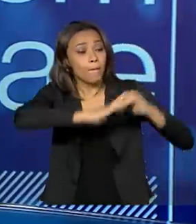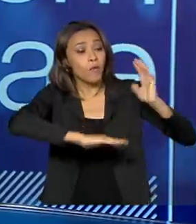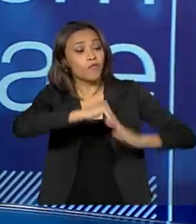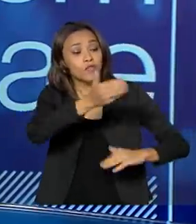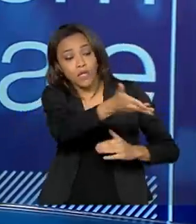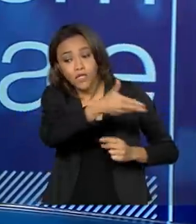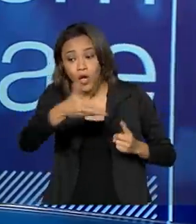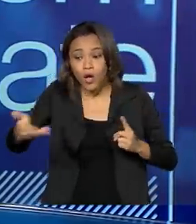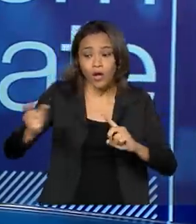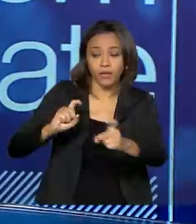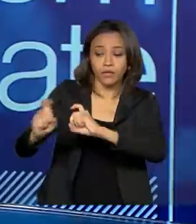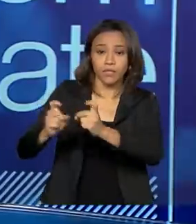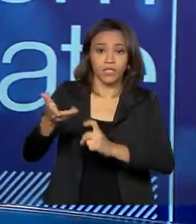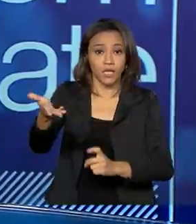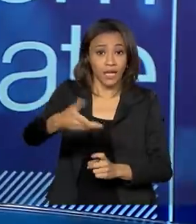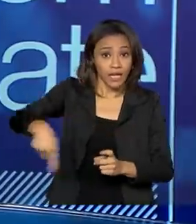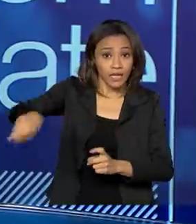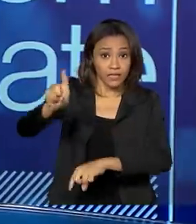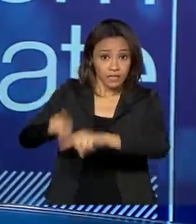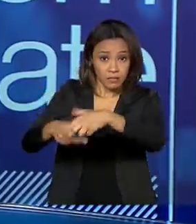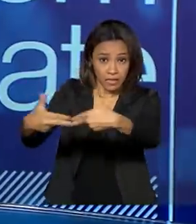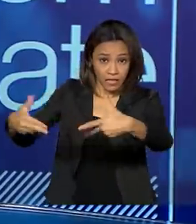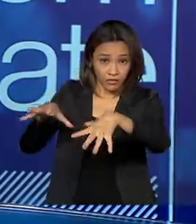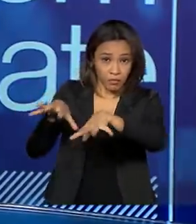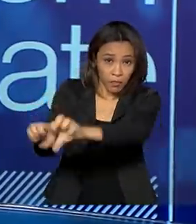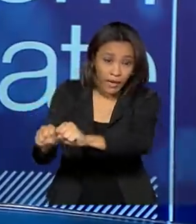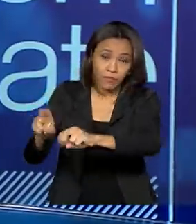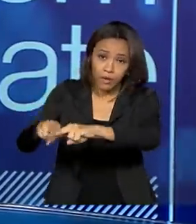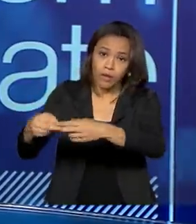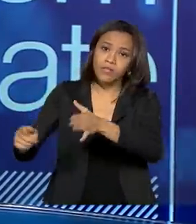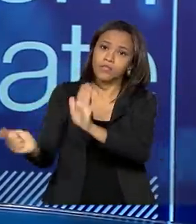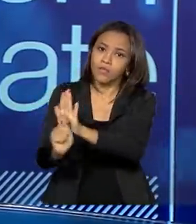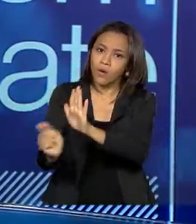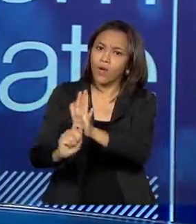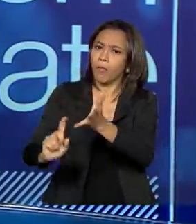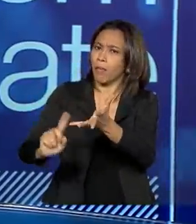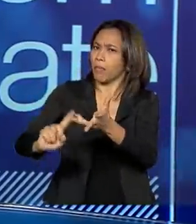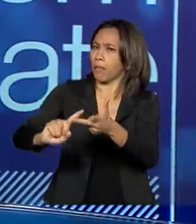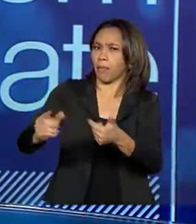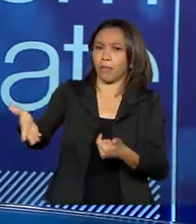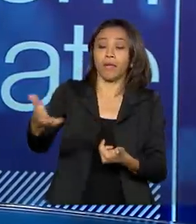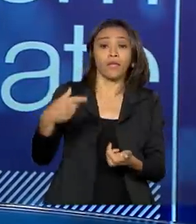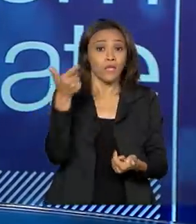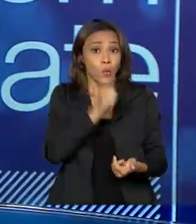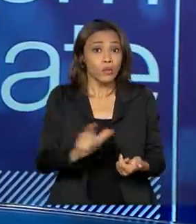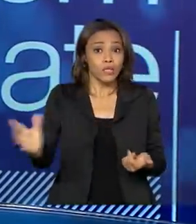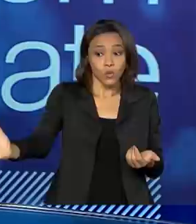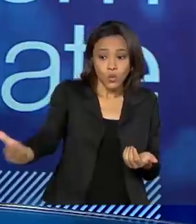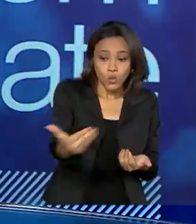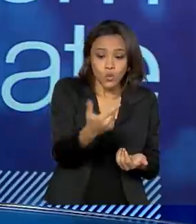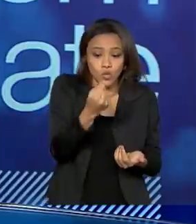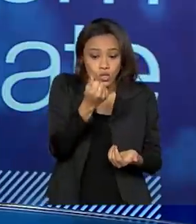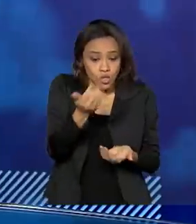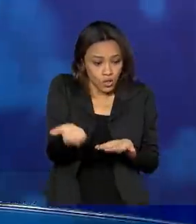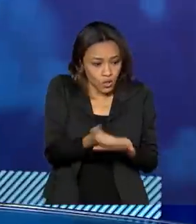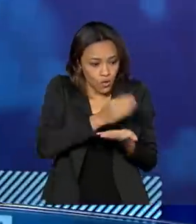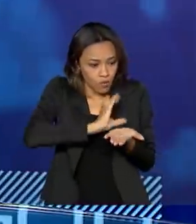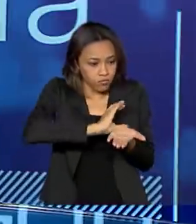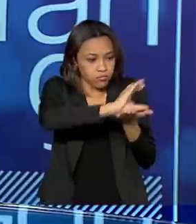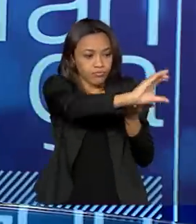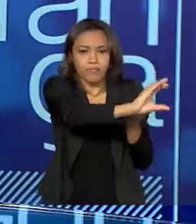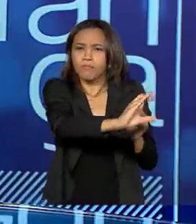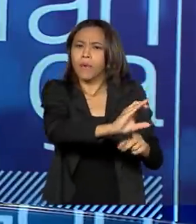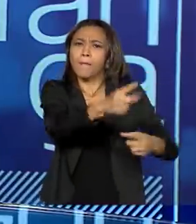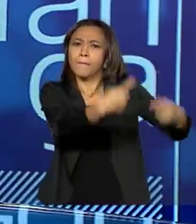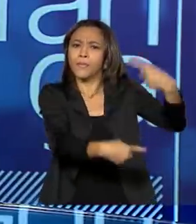gestão dos bens. E, com isso, nós estamos conseguindo levantar recursos para aplicação das políticas públicas, tanto